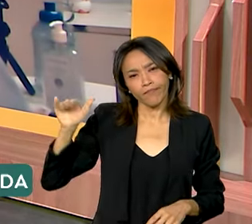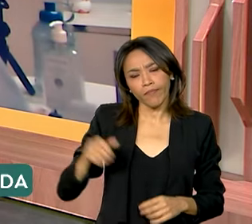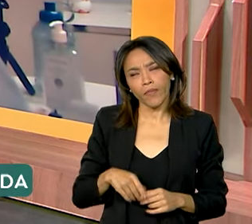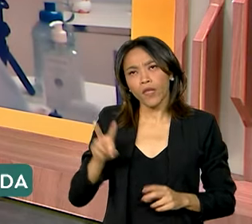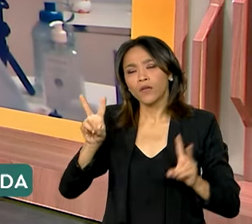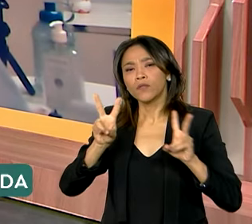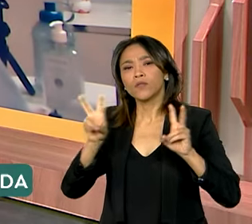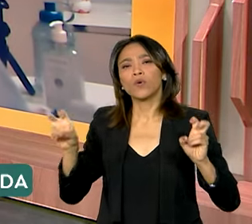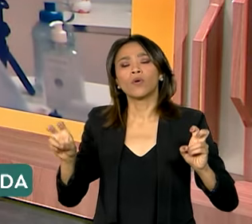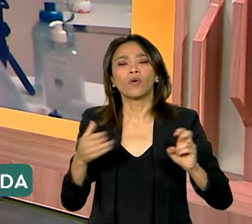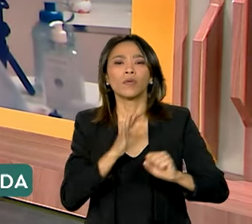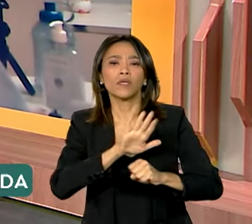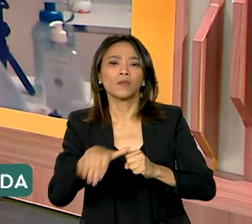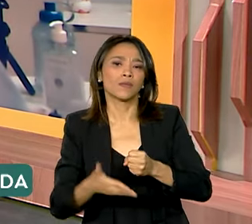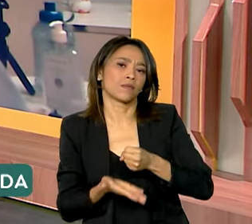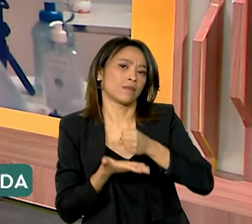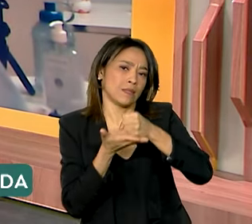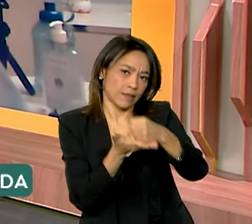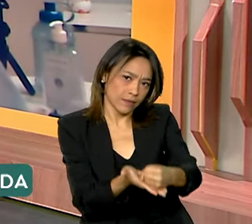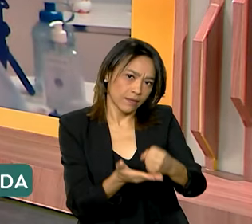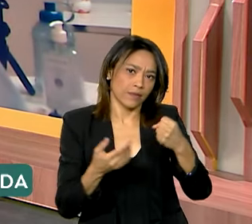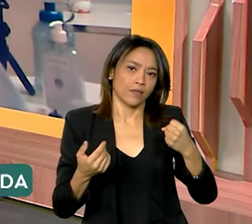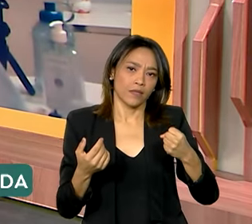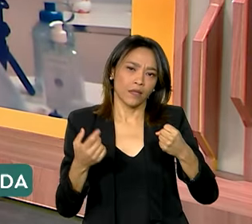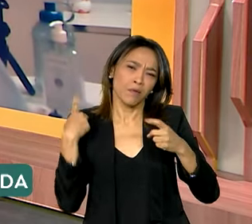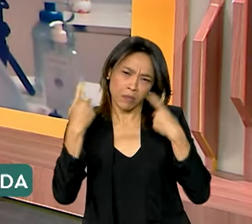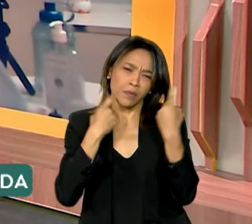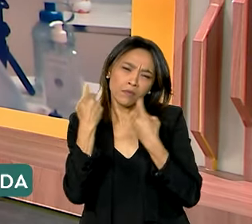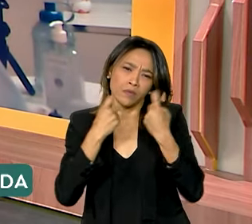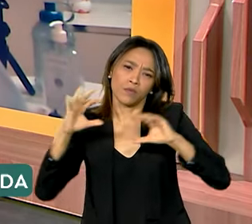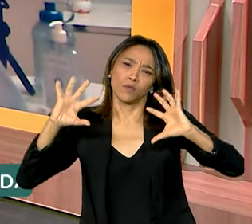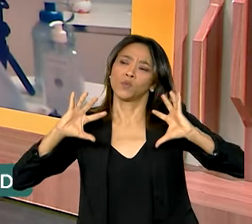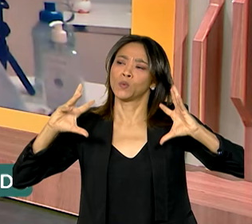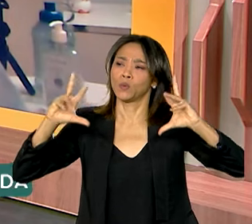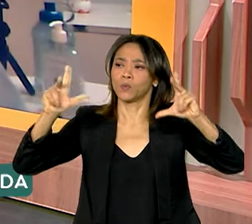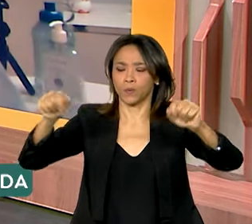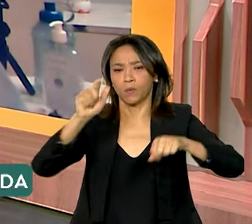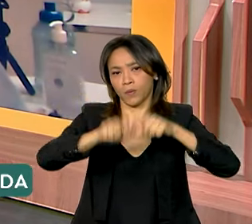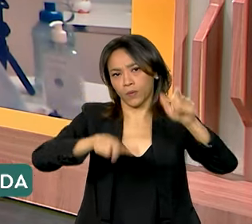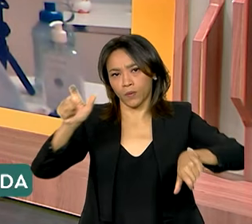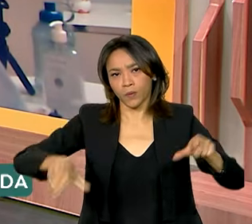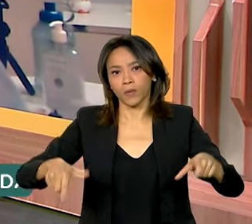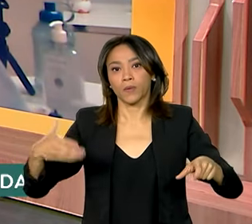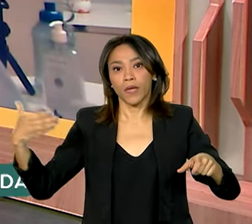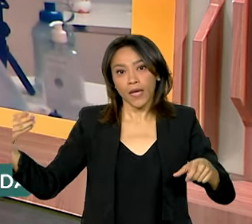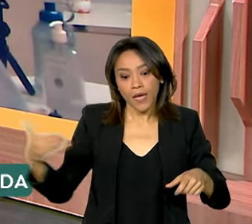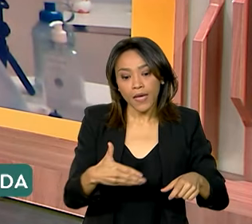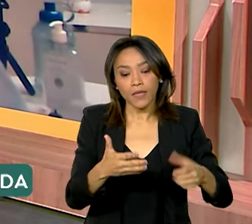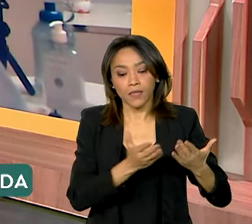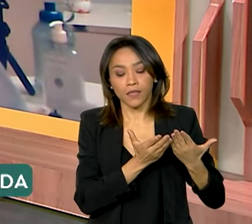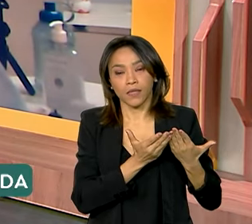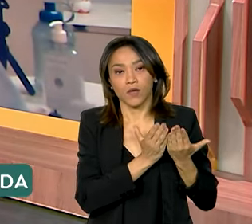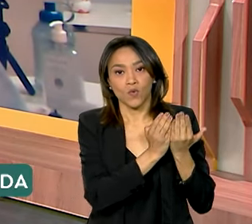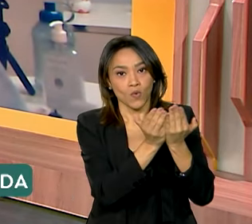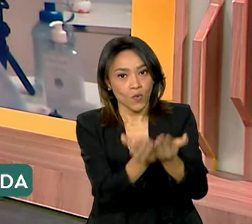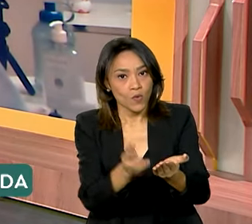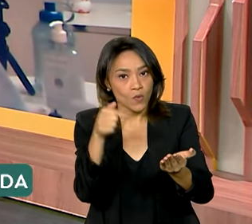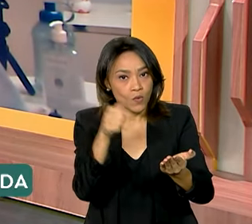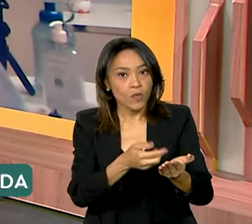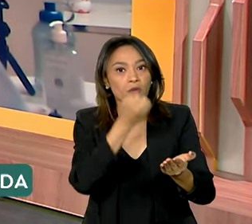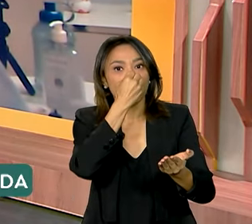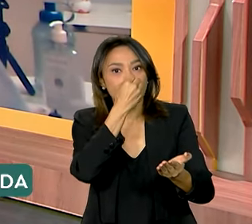sustentabilidade, a preocupação de todos, esse transporte hidroviário, ele traz ganhos ambientais?